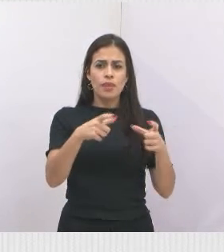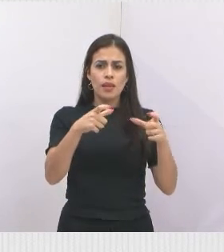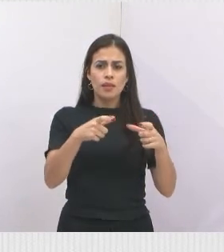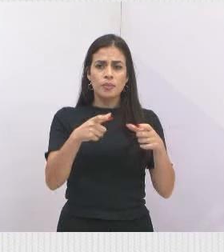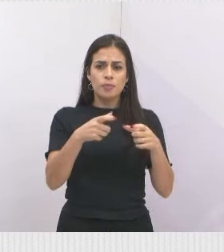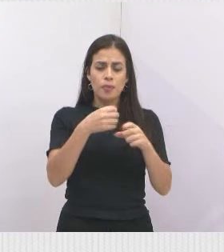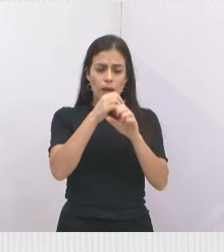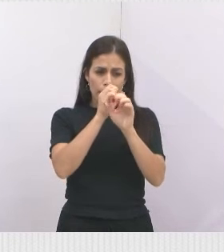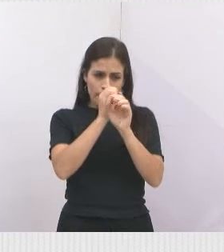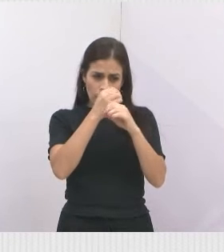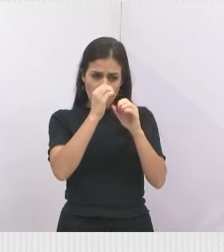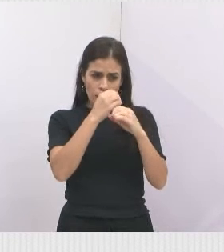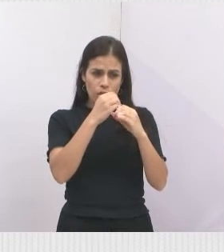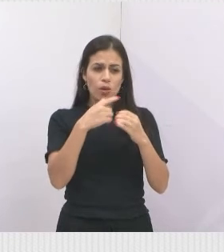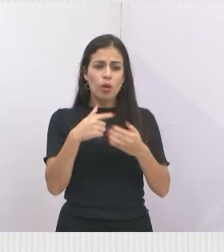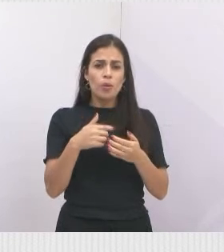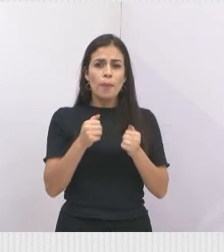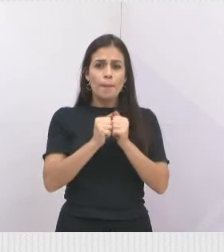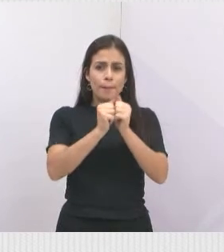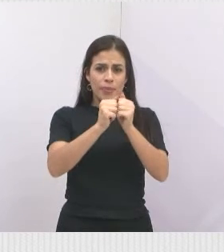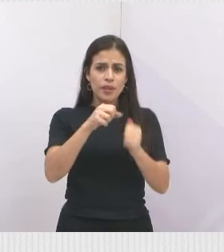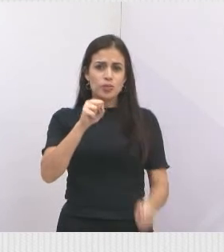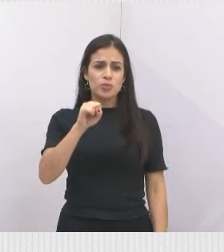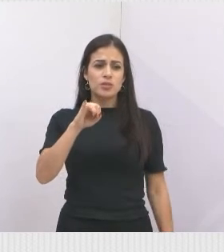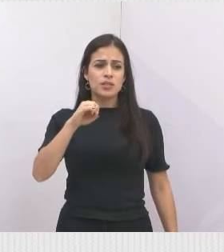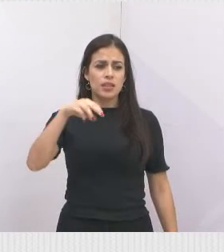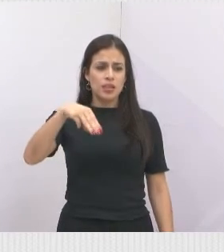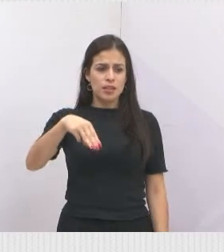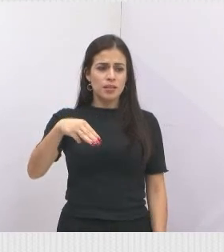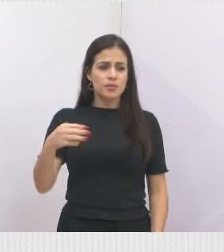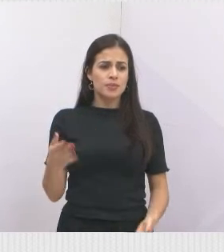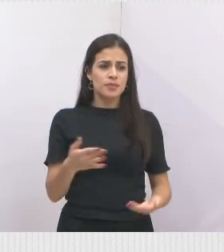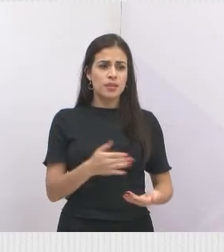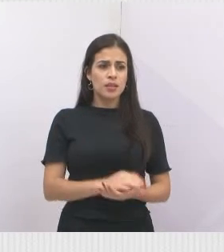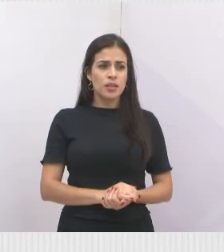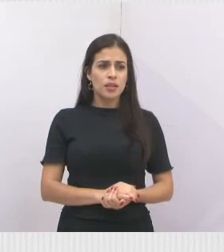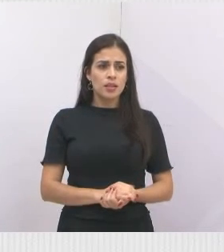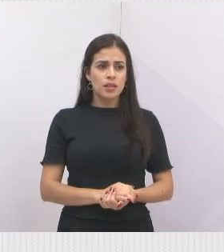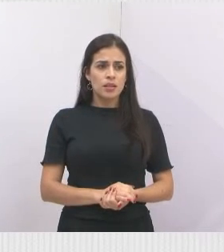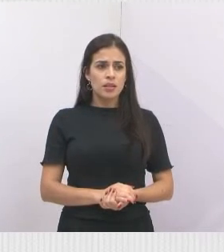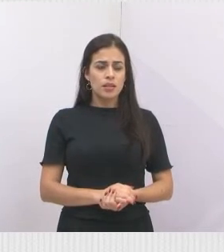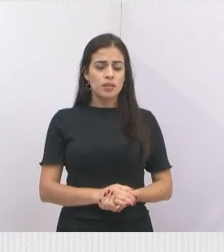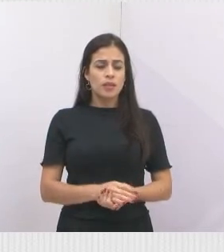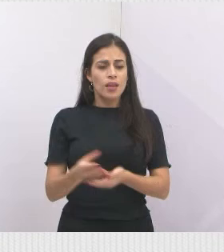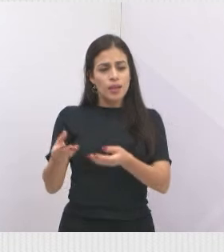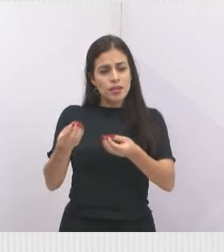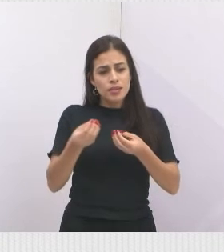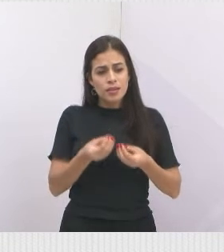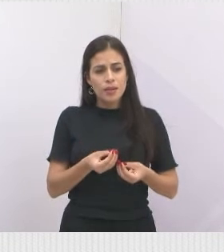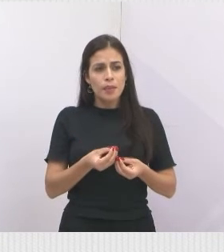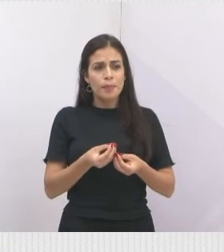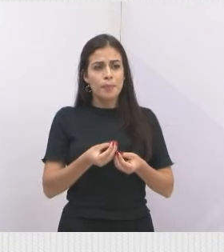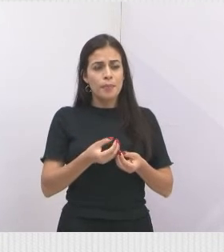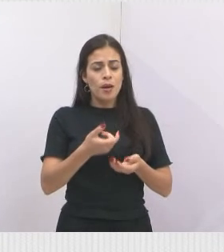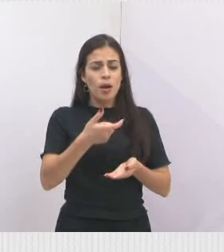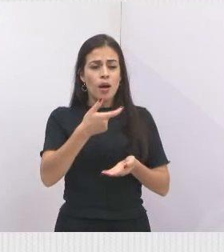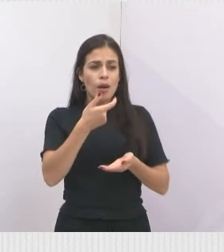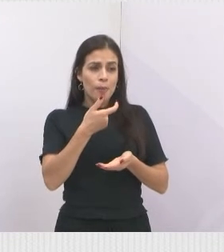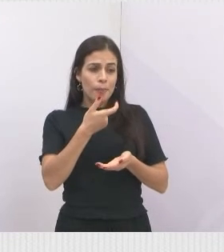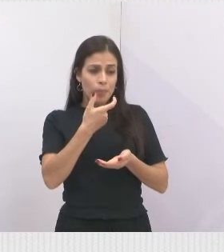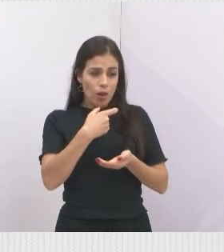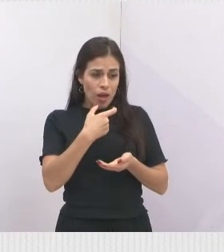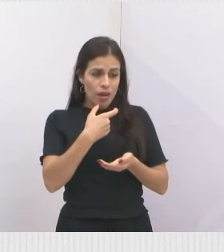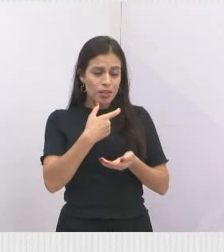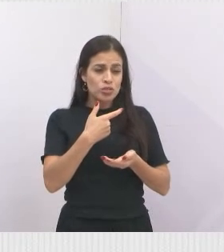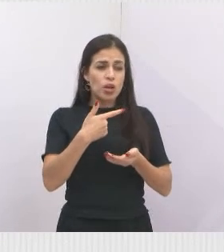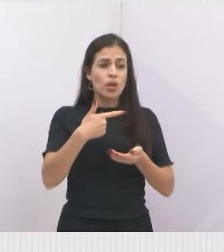E, chegando lá, você vai ser muito bem recebido. Receberá uma bolacha, um suquinho, depois tem um lanchinho, pós